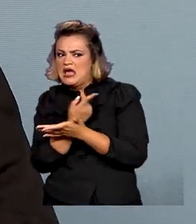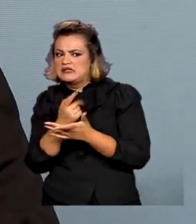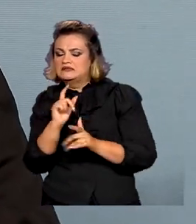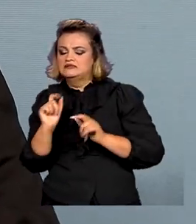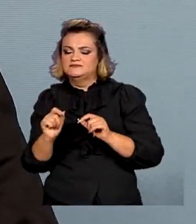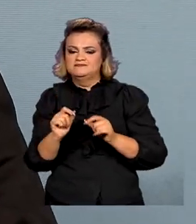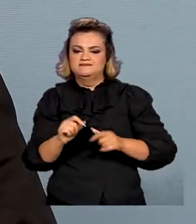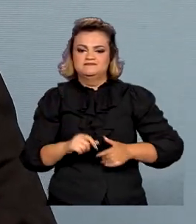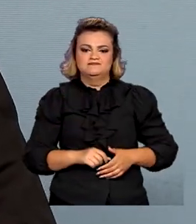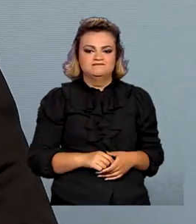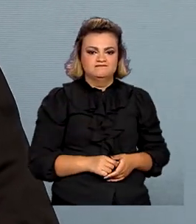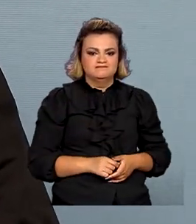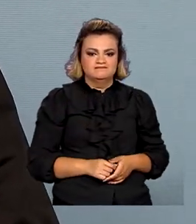de janeiro. Obrigado. Obrigado.